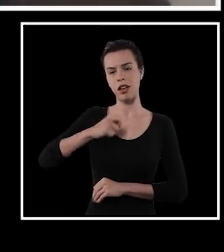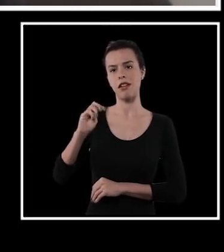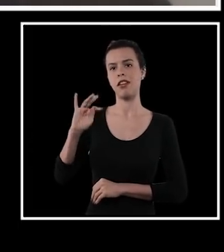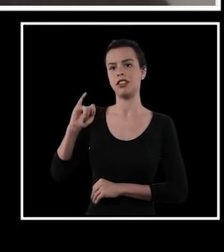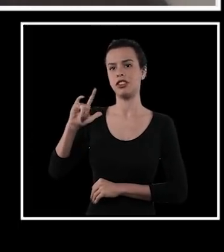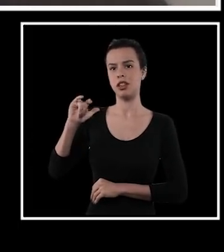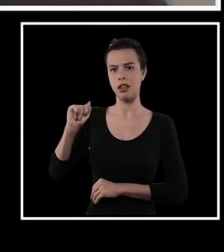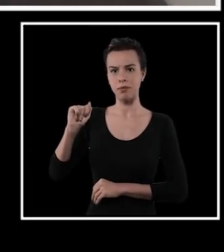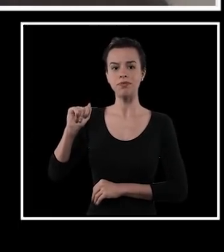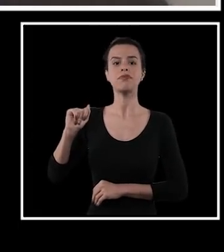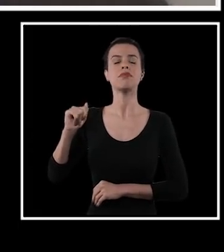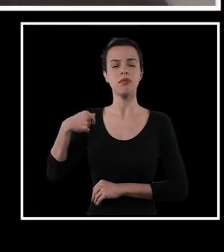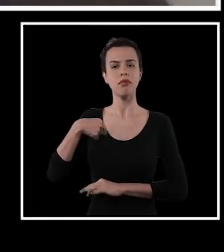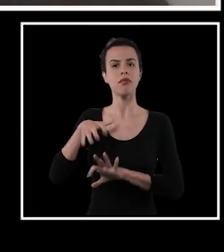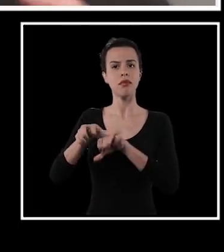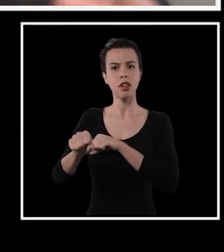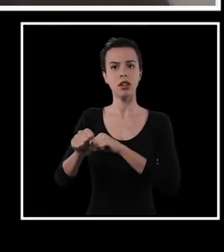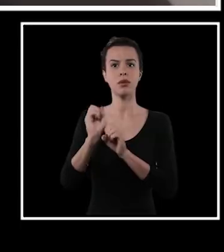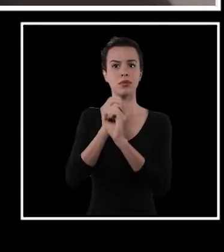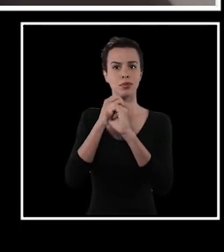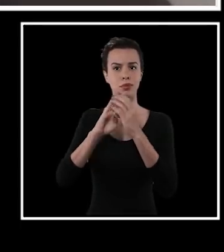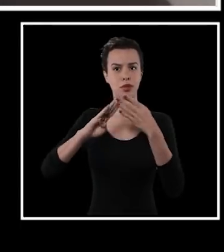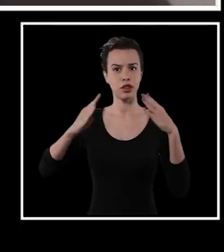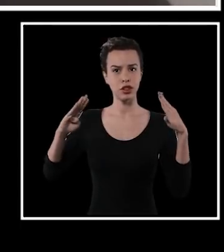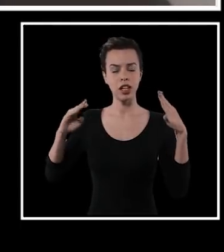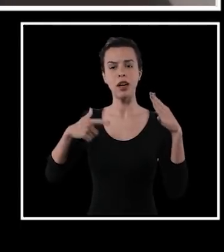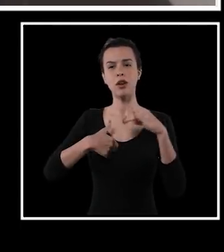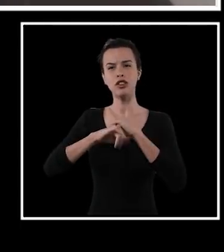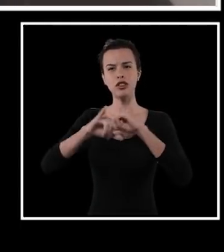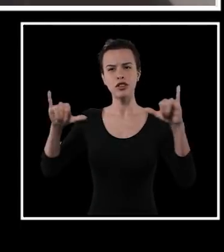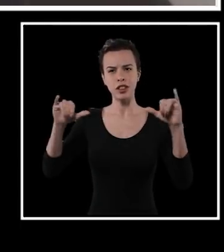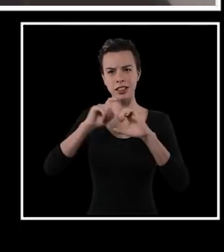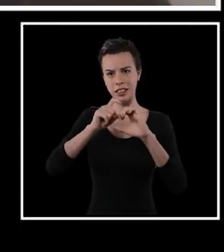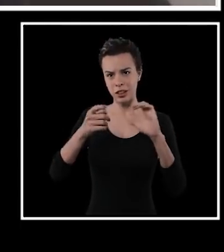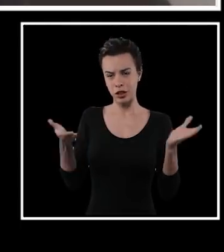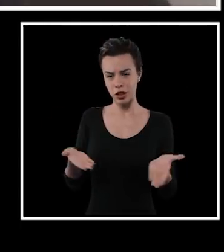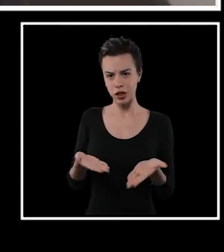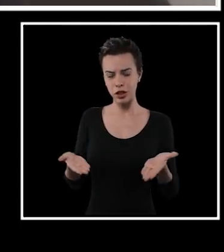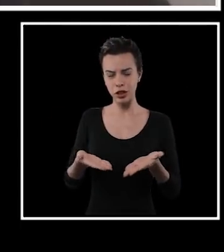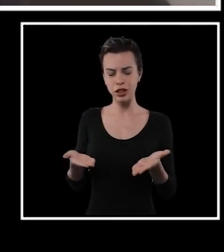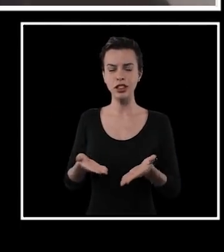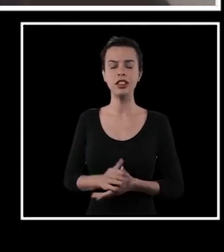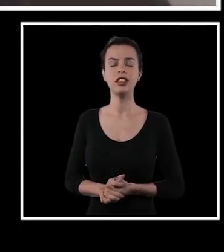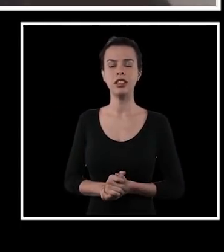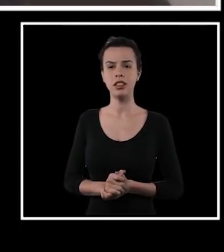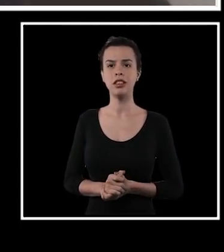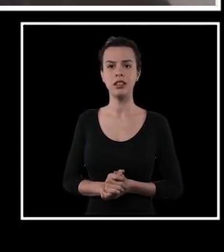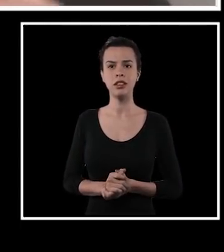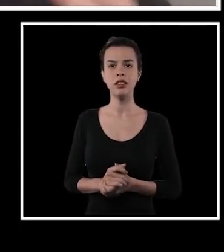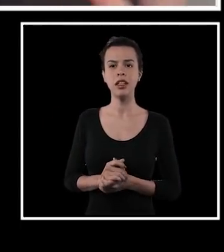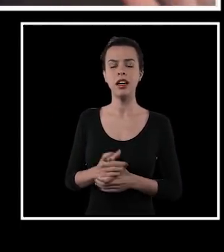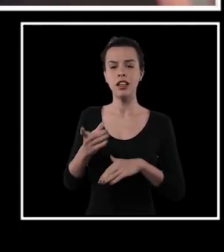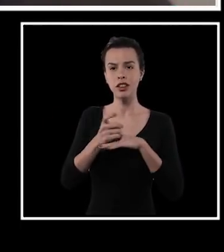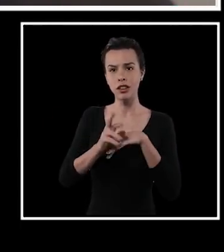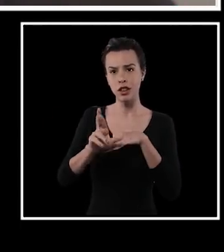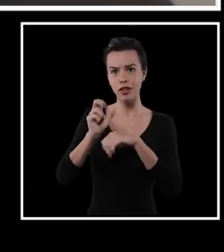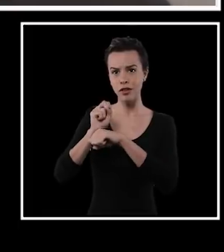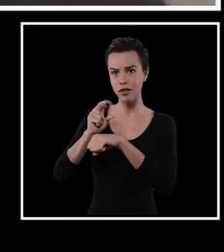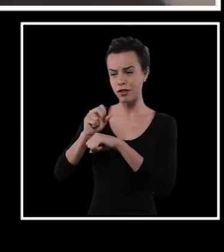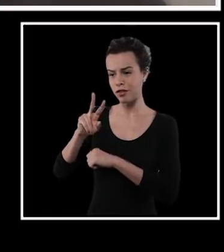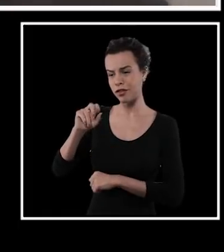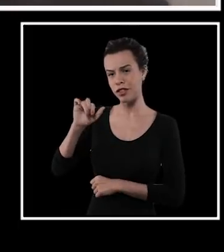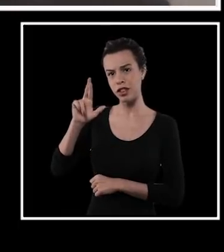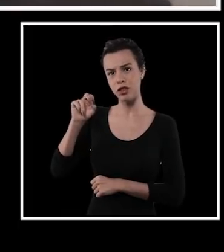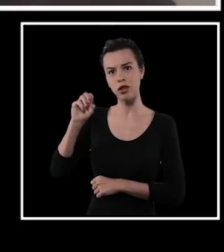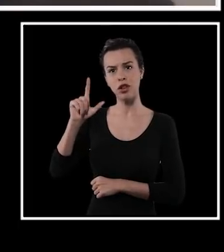Amarino, eu sou formado em biologia, sou um divulgador científico hoje em dia, depois de passar por um doutorado em virologia,